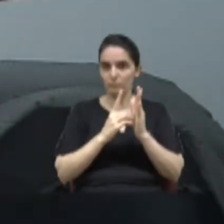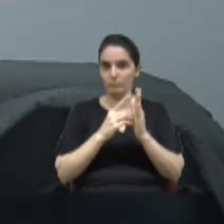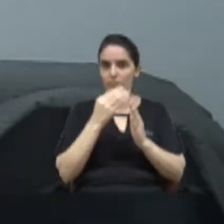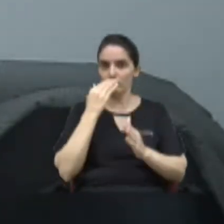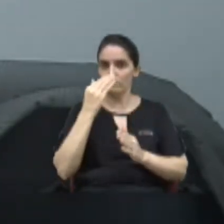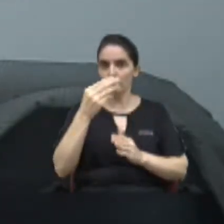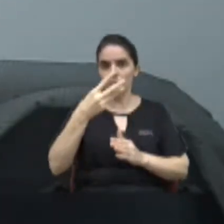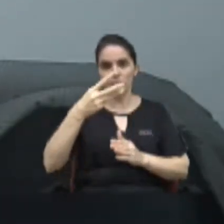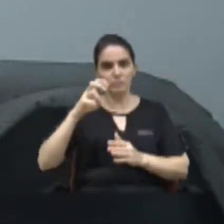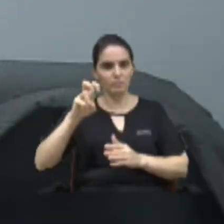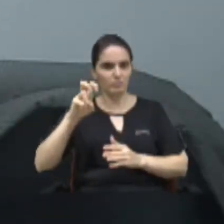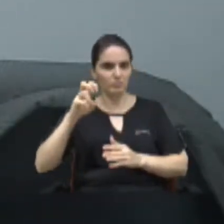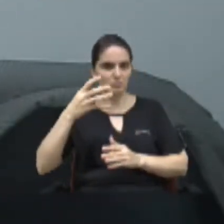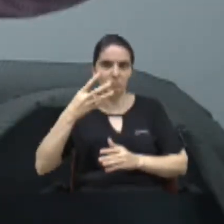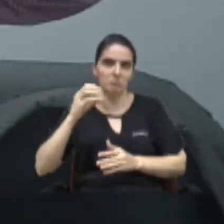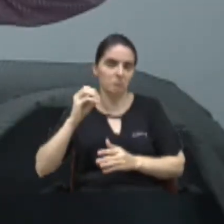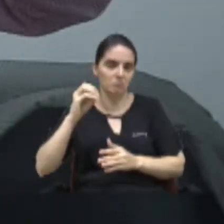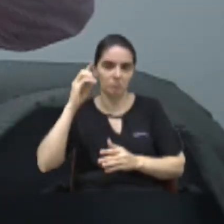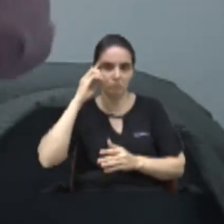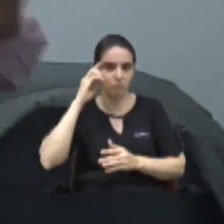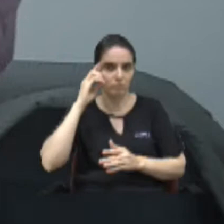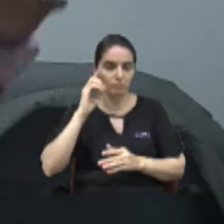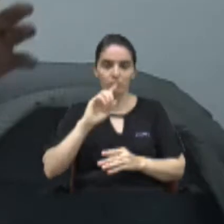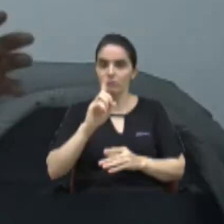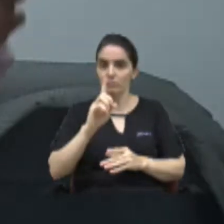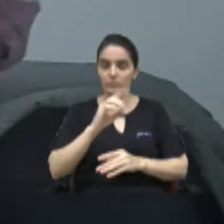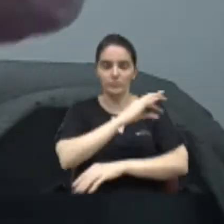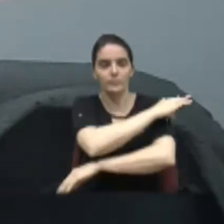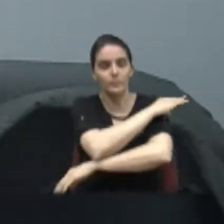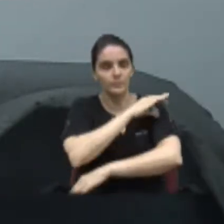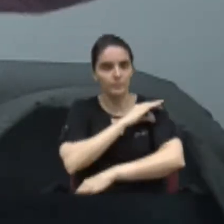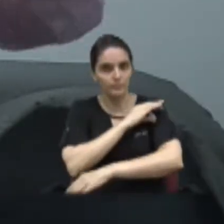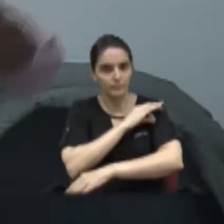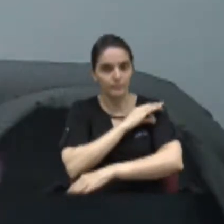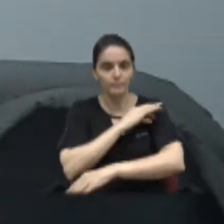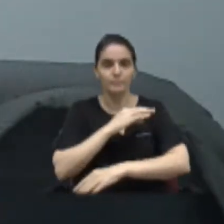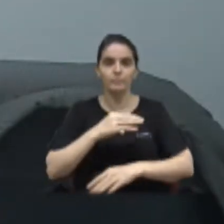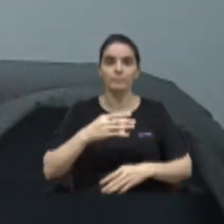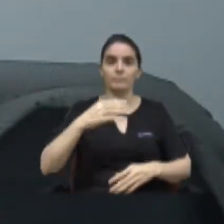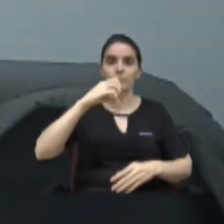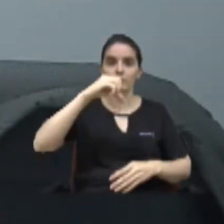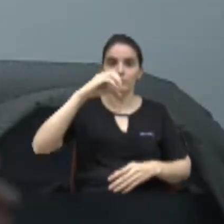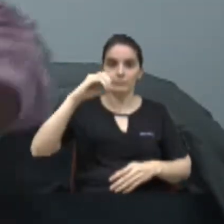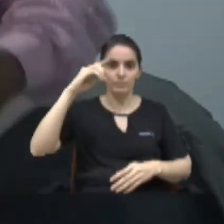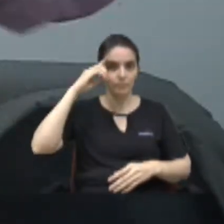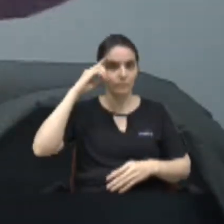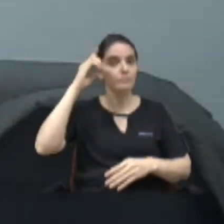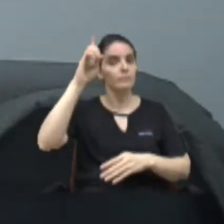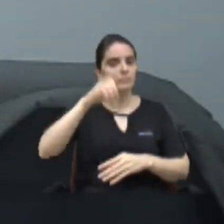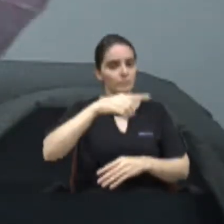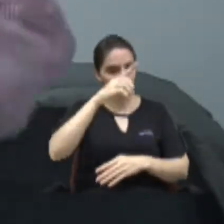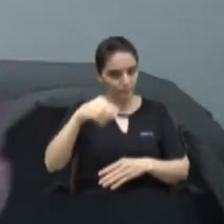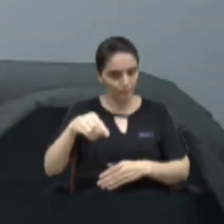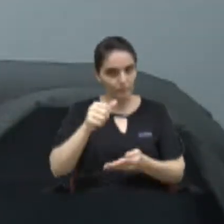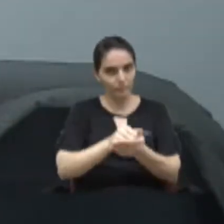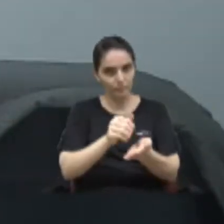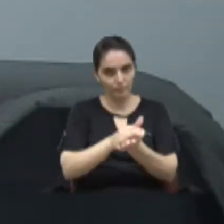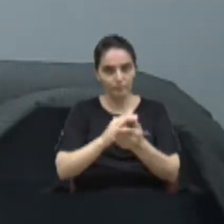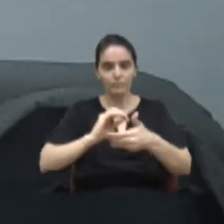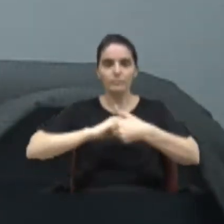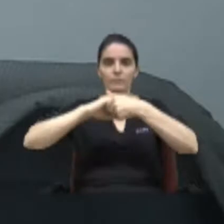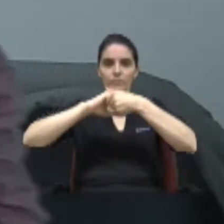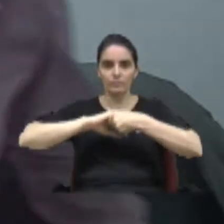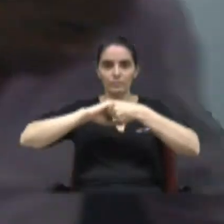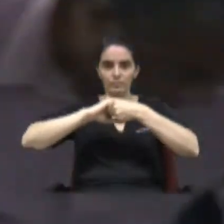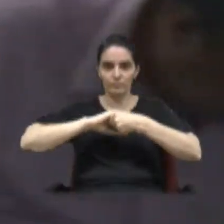dias, 40 dias, 30 dias, cancelou 90 dias de multa, para não ter dúvida. Então, parabéns também ao Helder e ao prefeito Mário